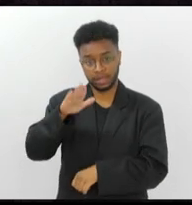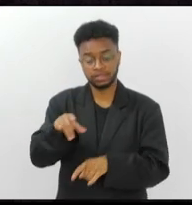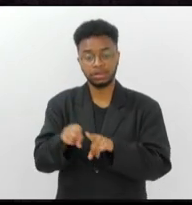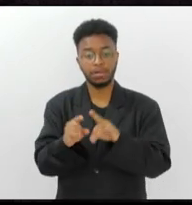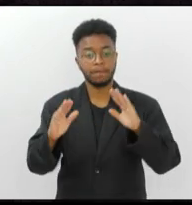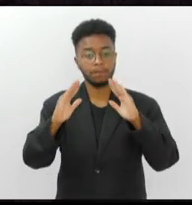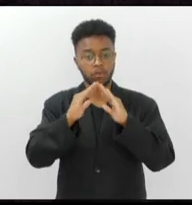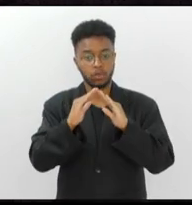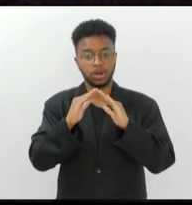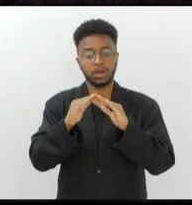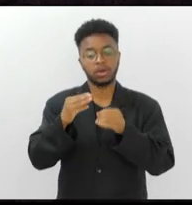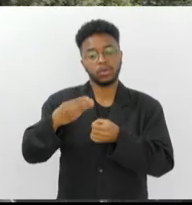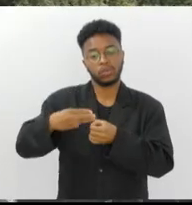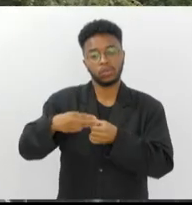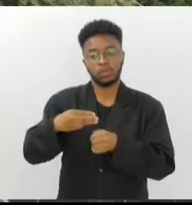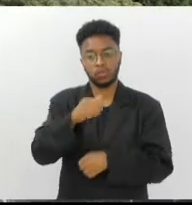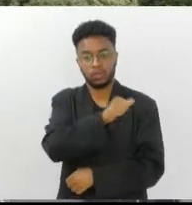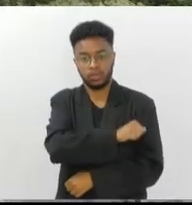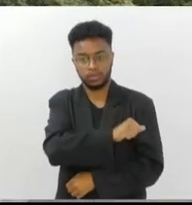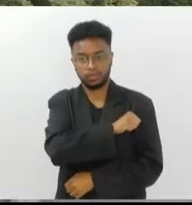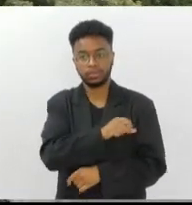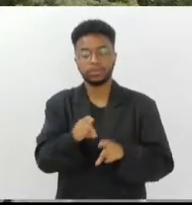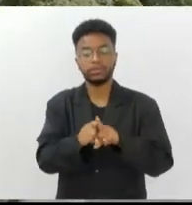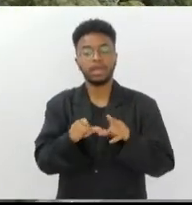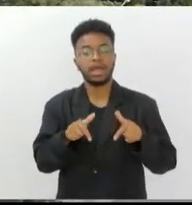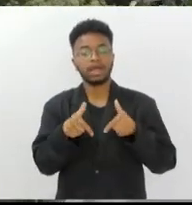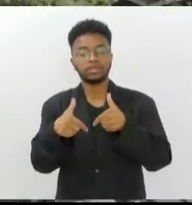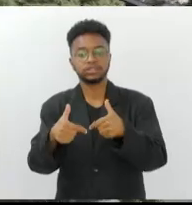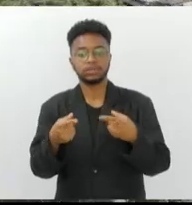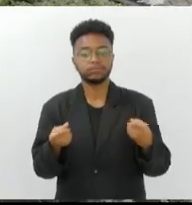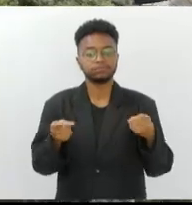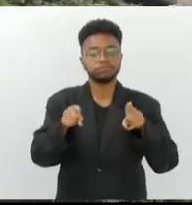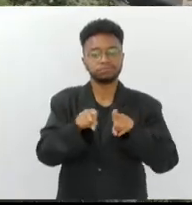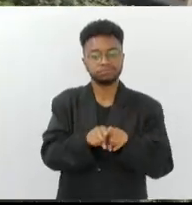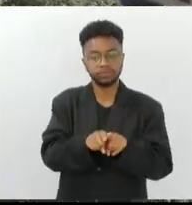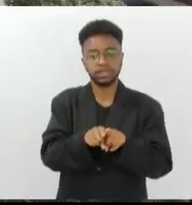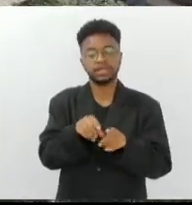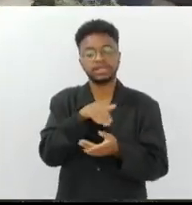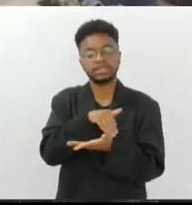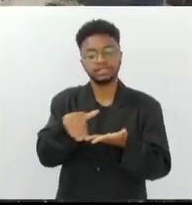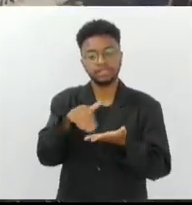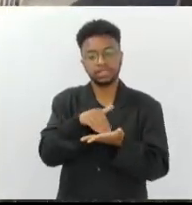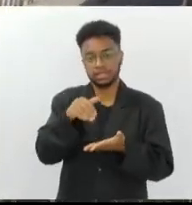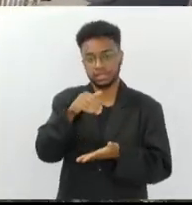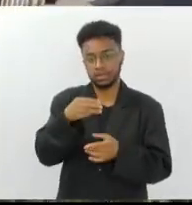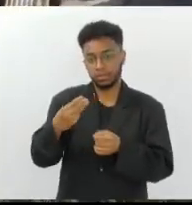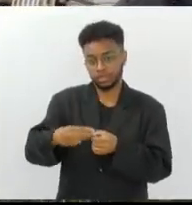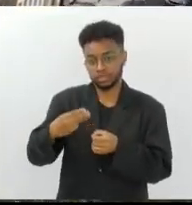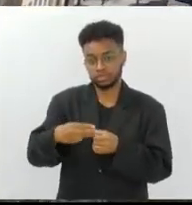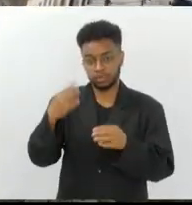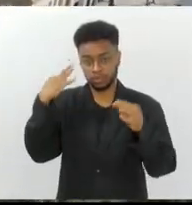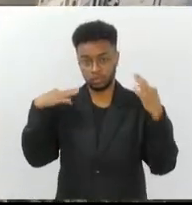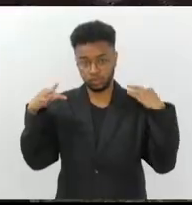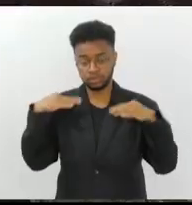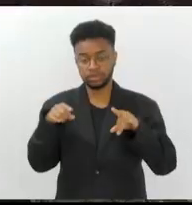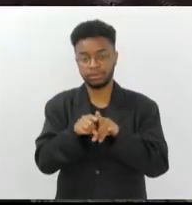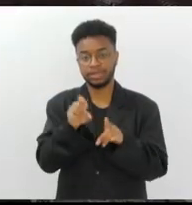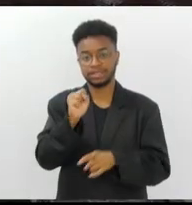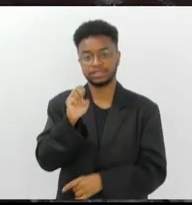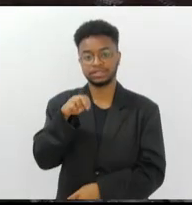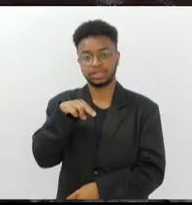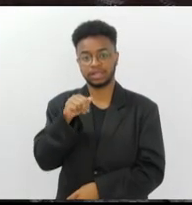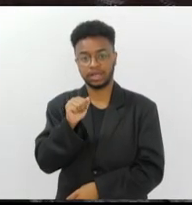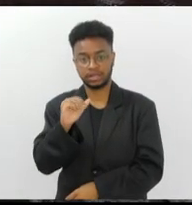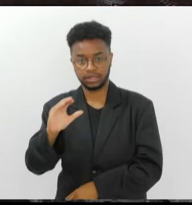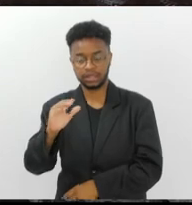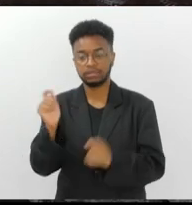morar no município do Rio. A iniciativa é uma parceria entre a Secretaria Municipal de Turismo e o SENAC. As